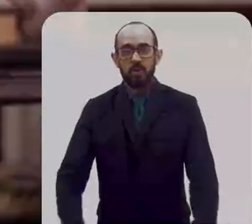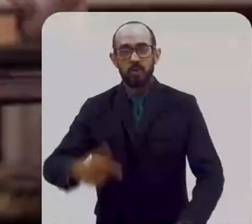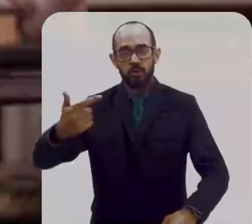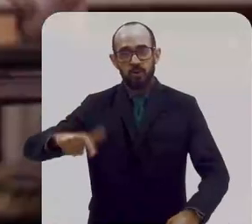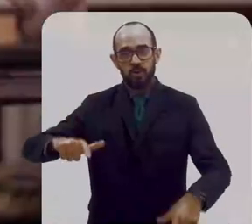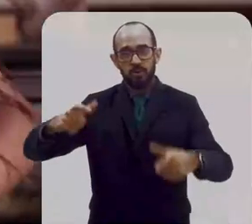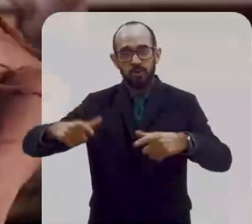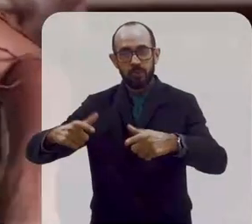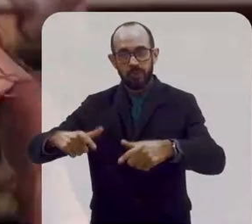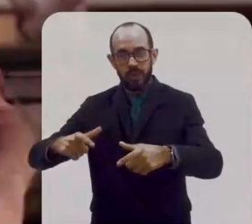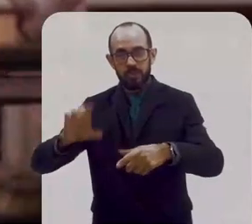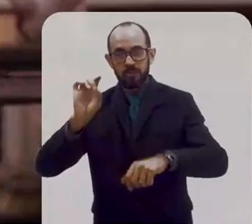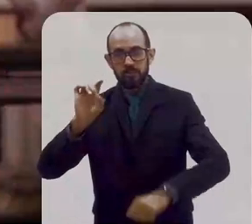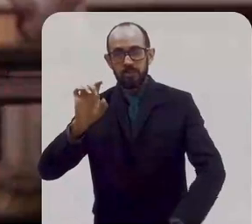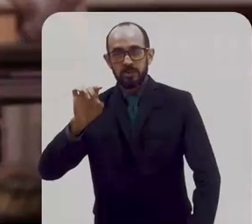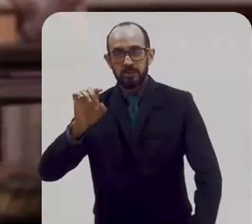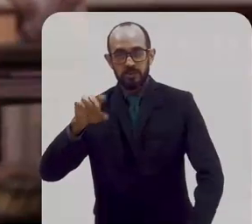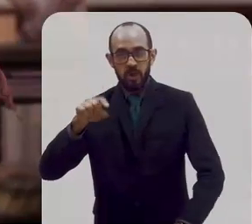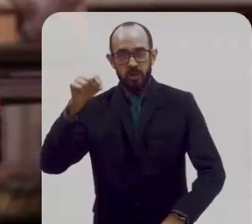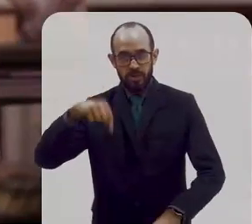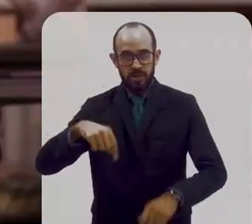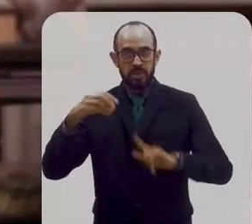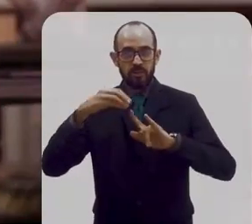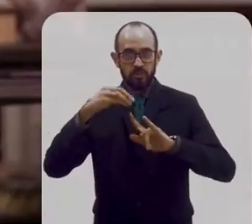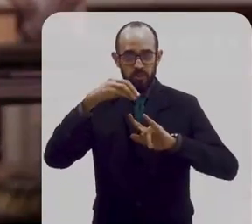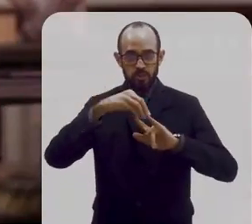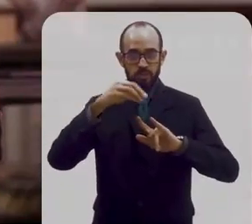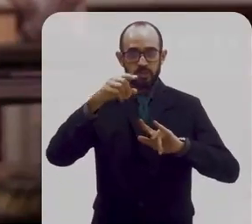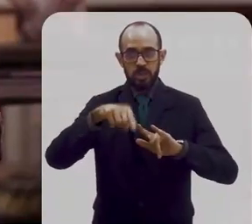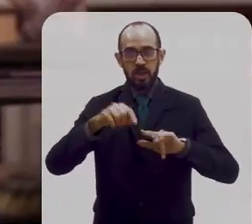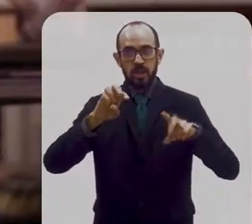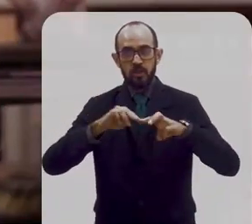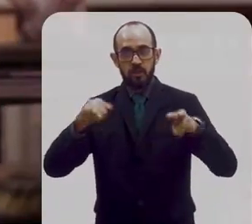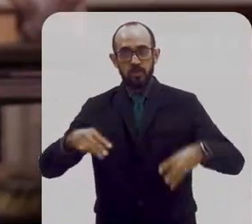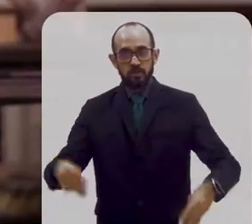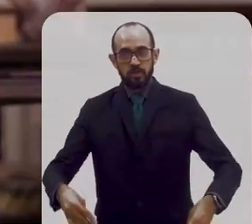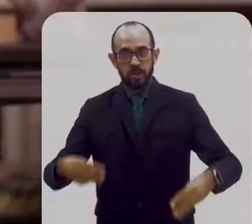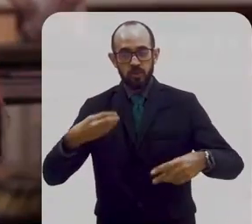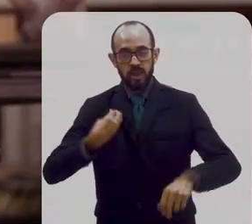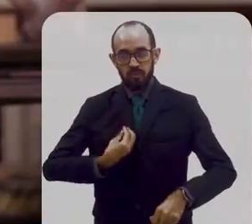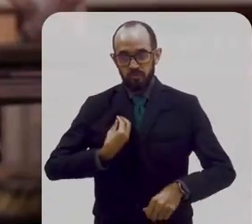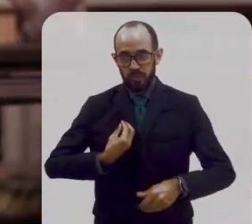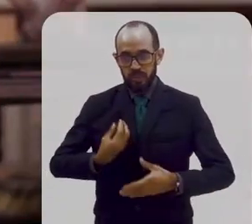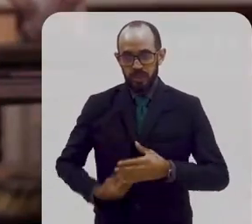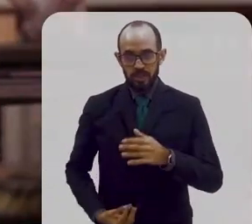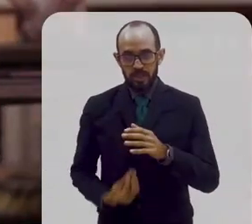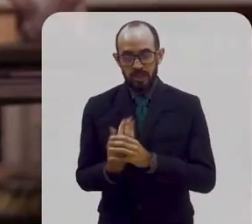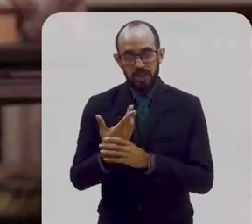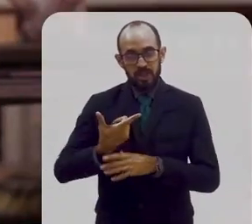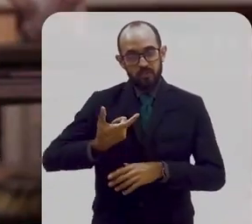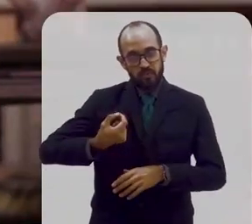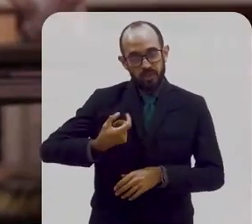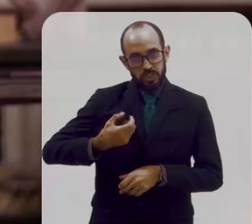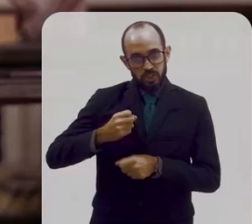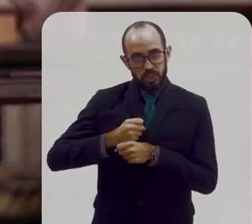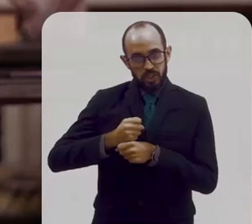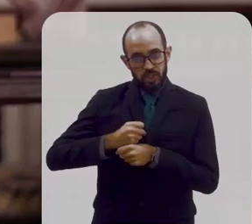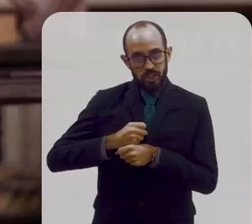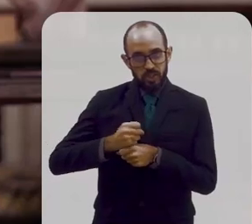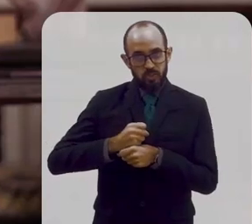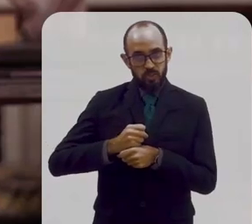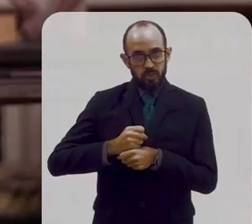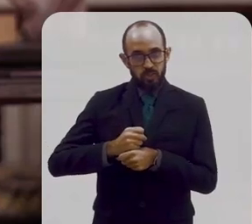Outro espaço muito especial e fundamental para a Fiocruz é o Museu da Vida, criado há mais de 20 anos e que traz atividades